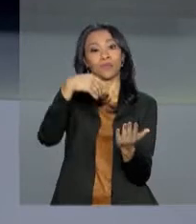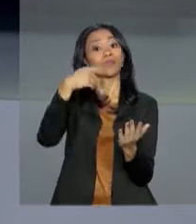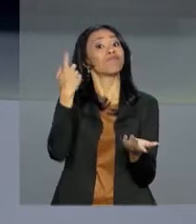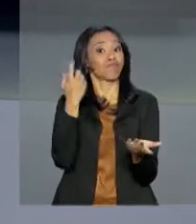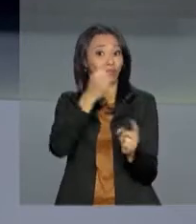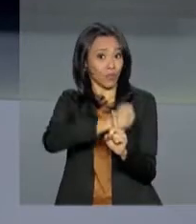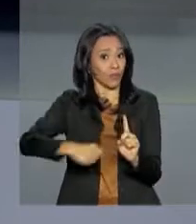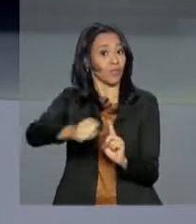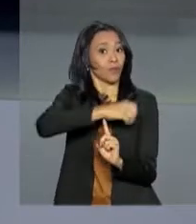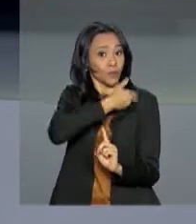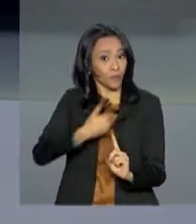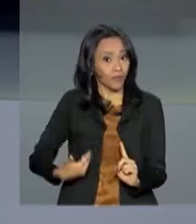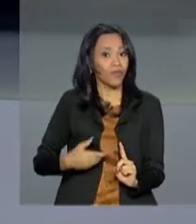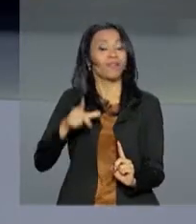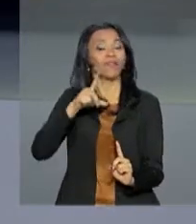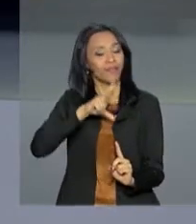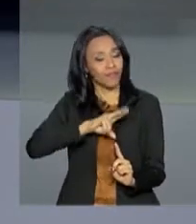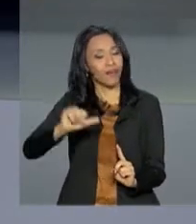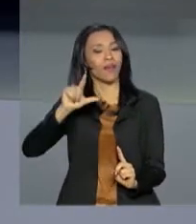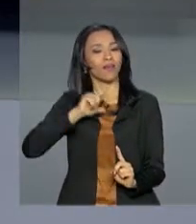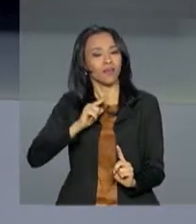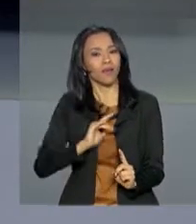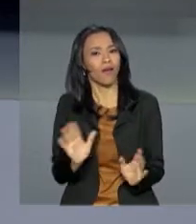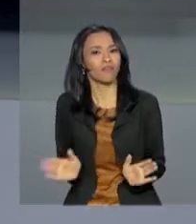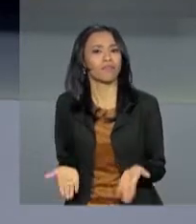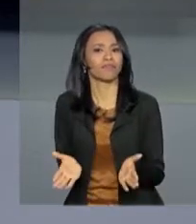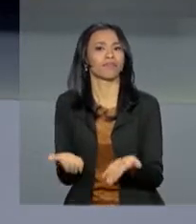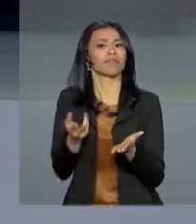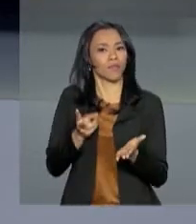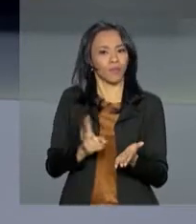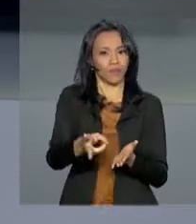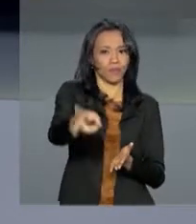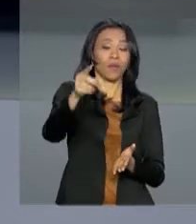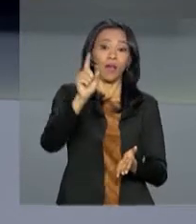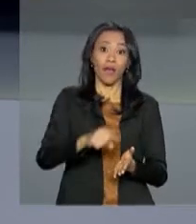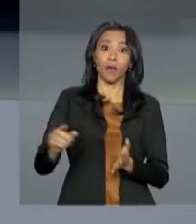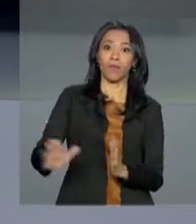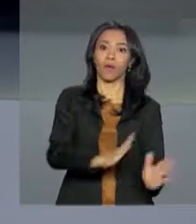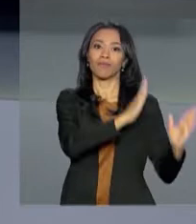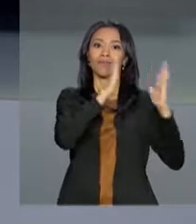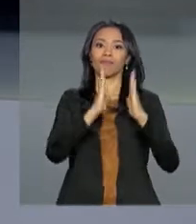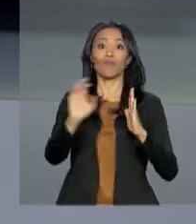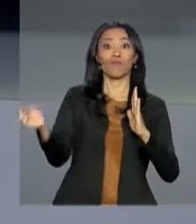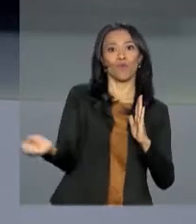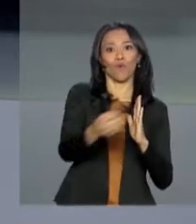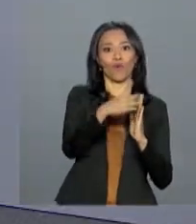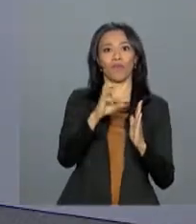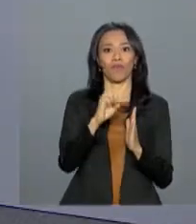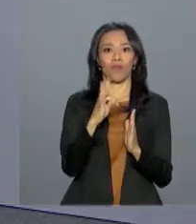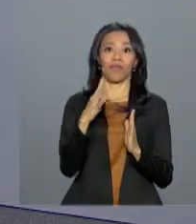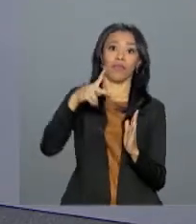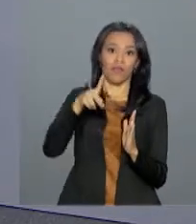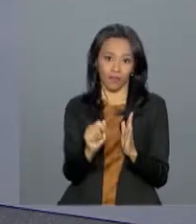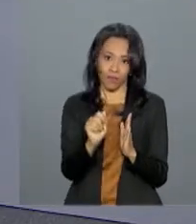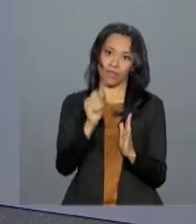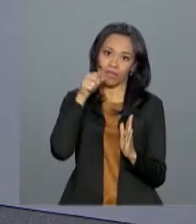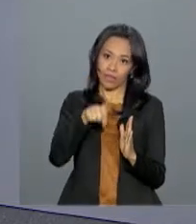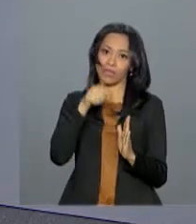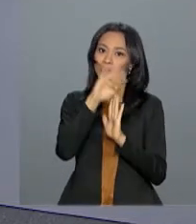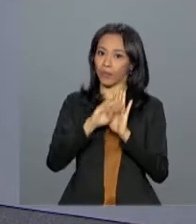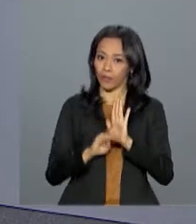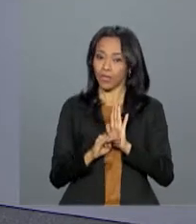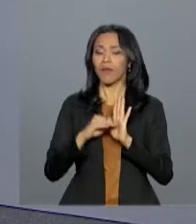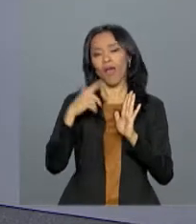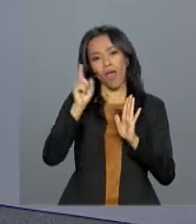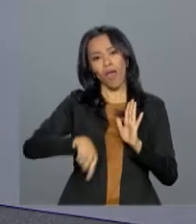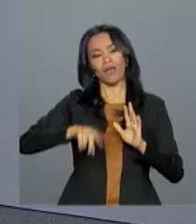terá mais incentivos para seguir em frente. É uma nova fase do programa Progredir. E é sobre isso que nós